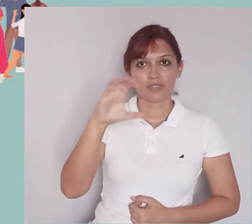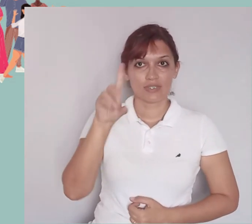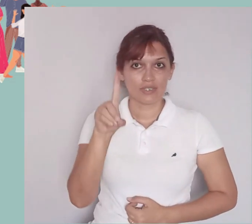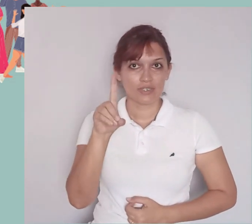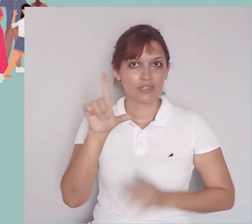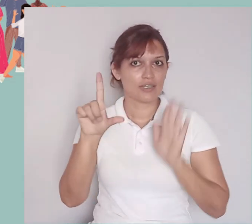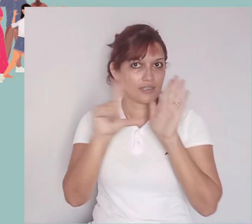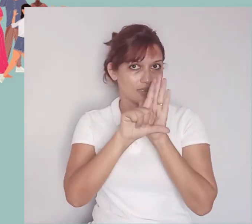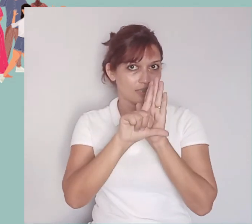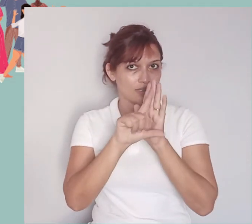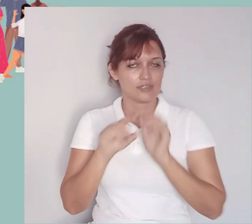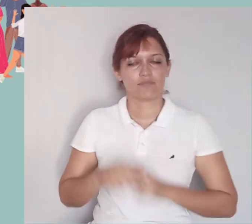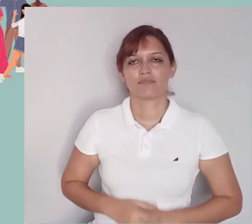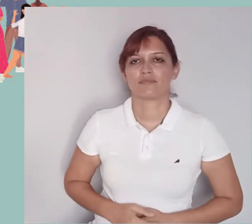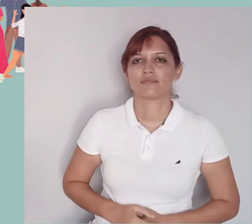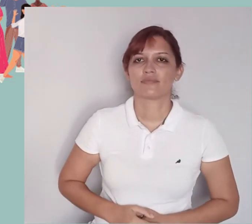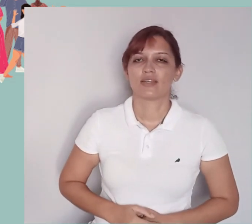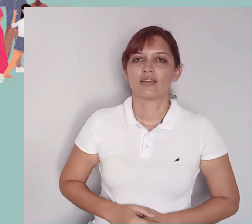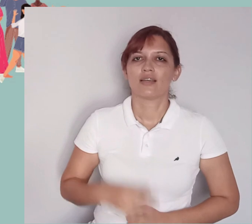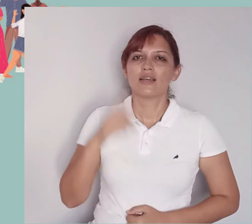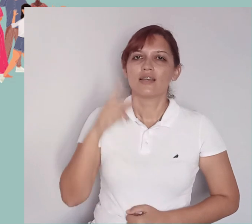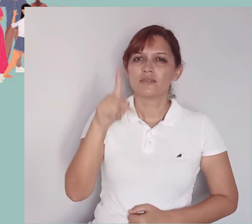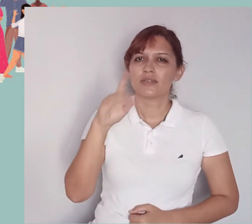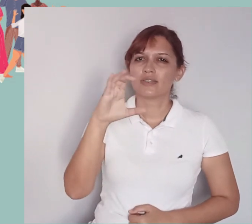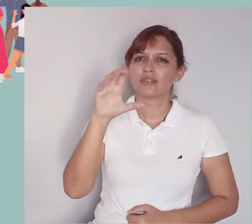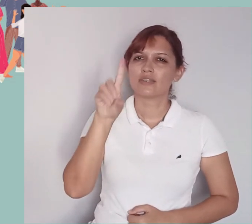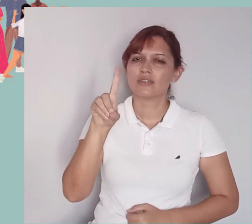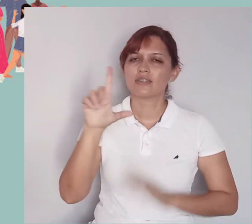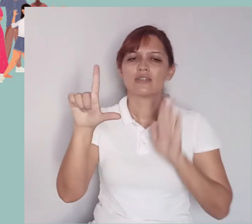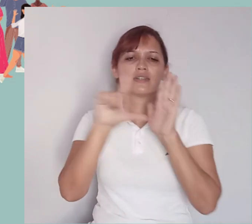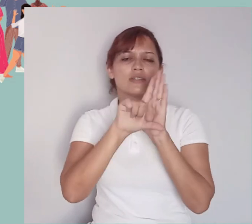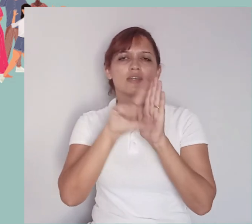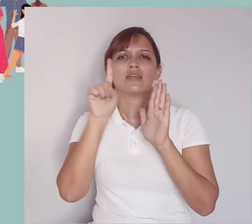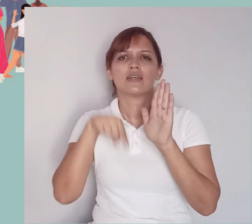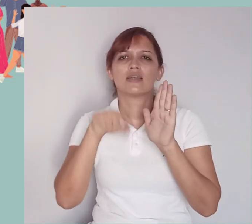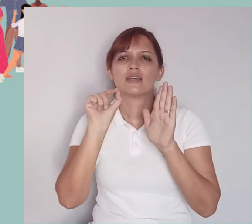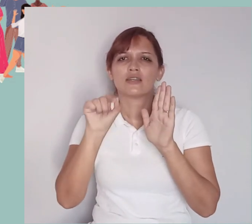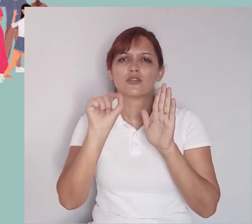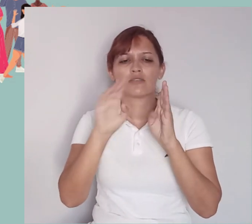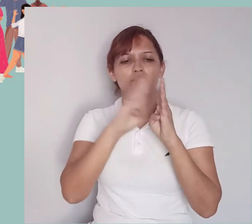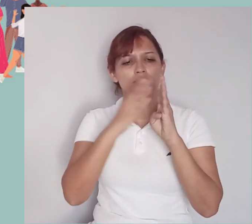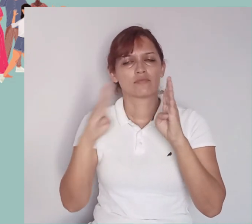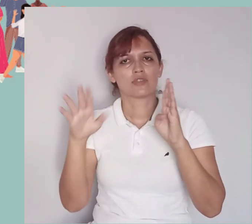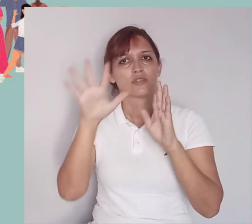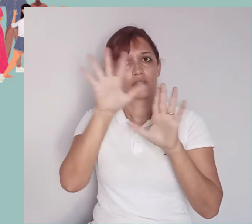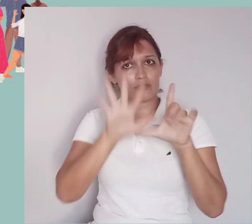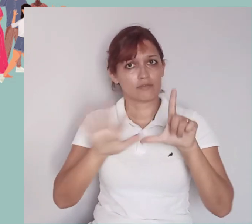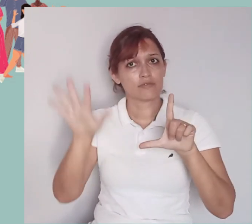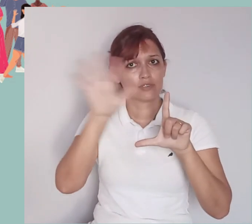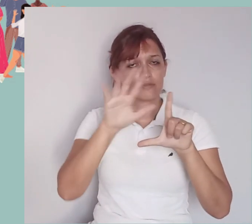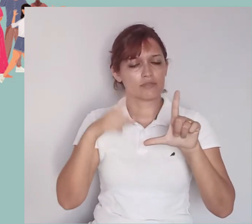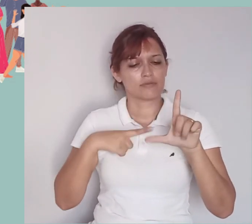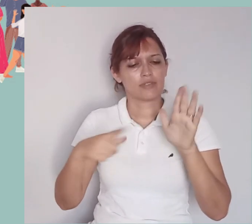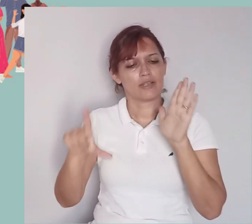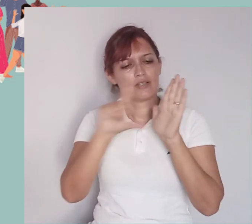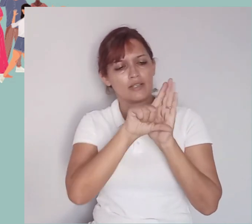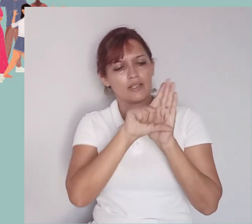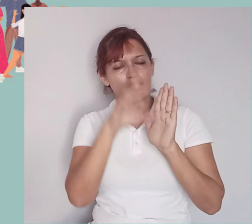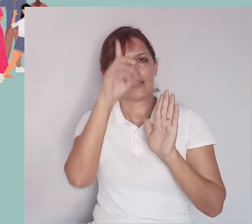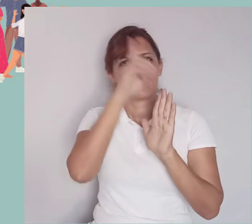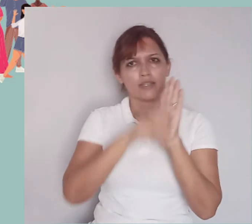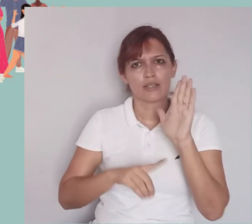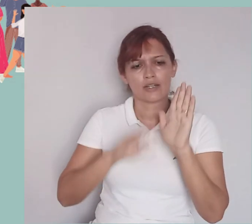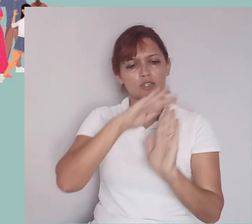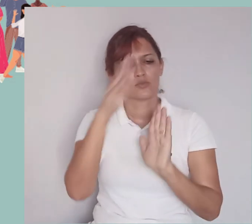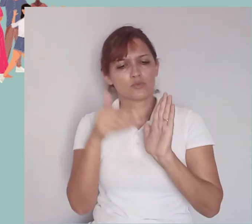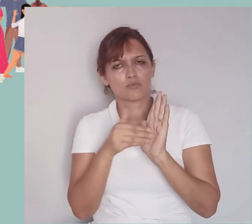PCD Legal O PCD Legal é uma biblioteca virtual que tem em seu acervo leis e decretos em